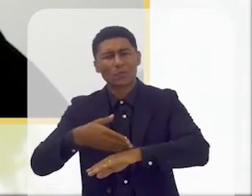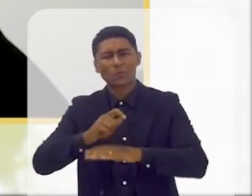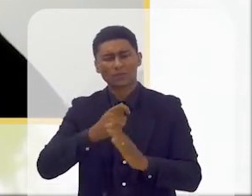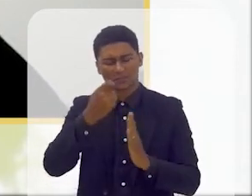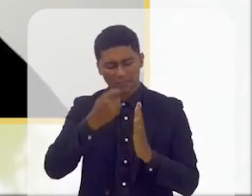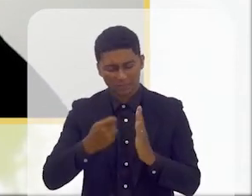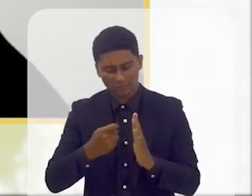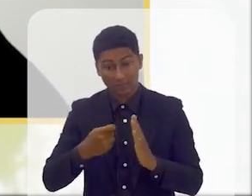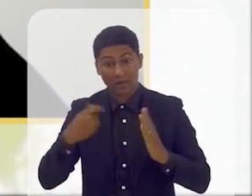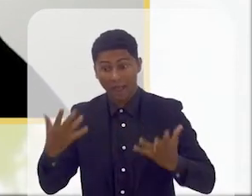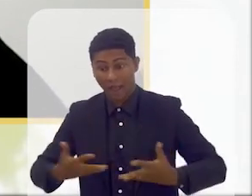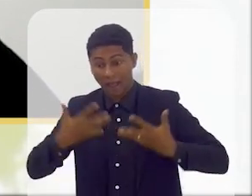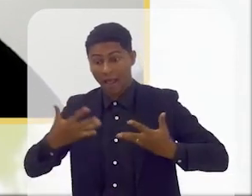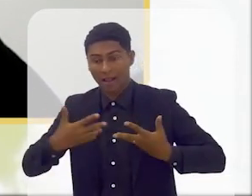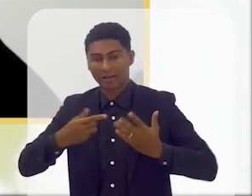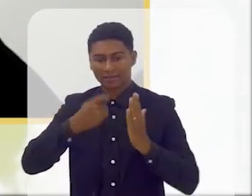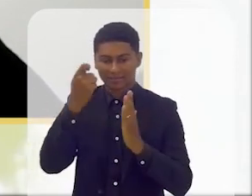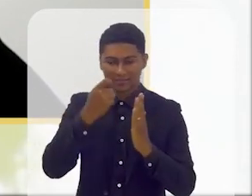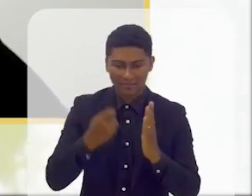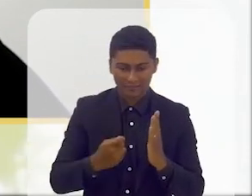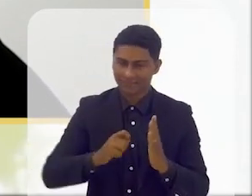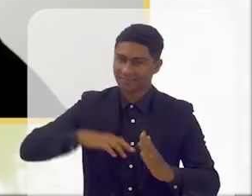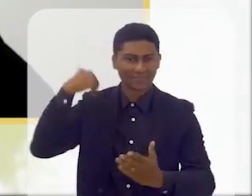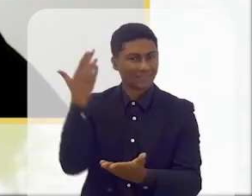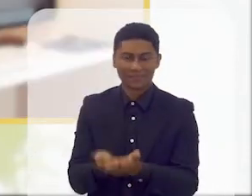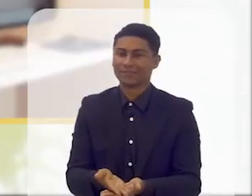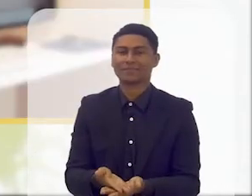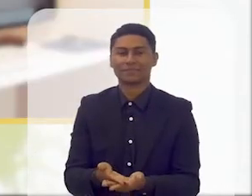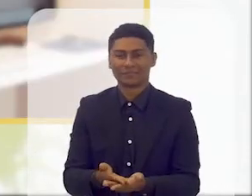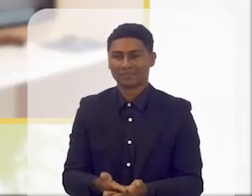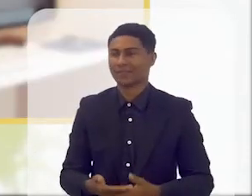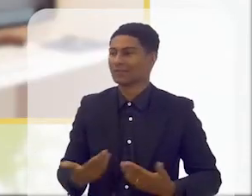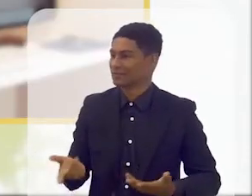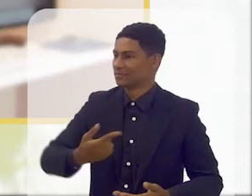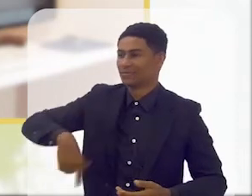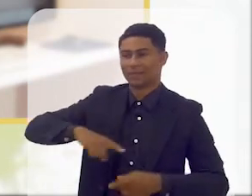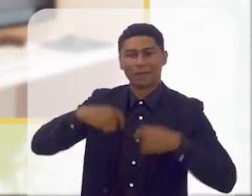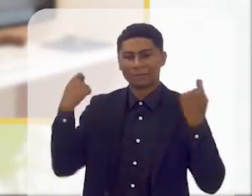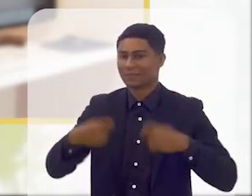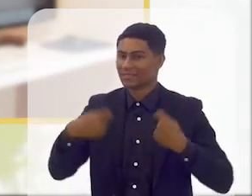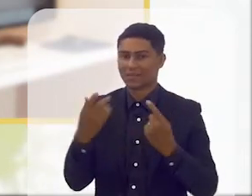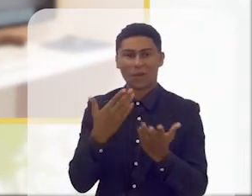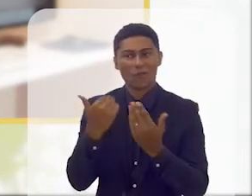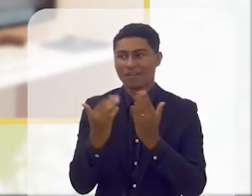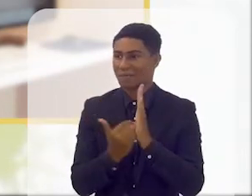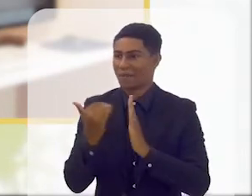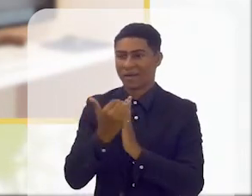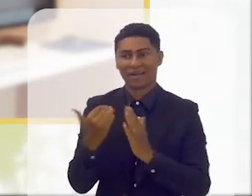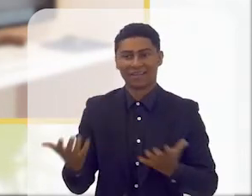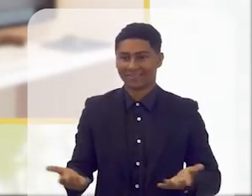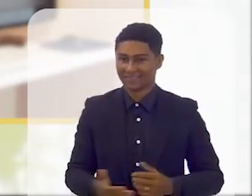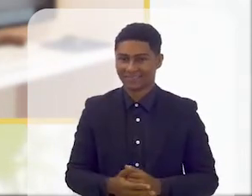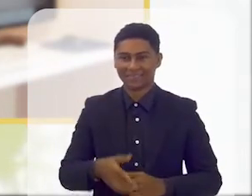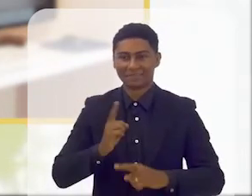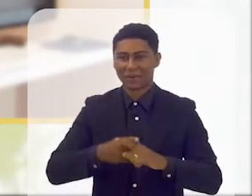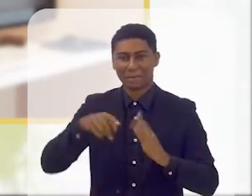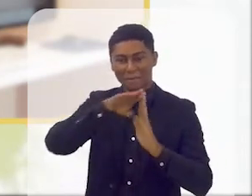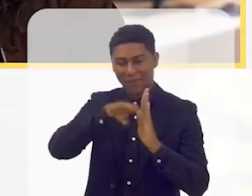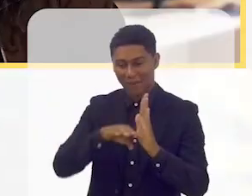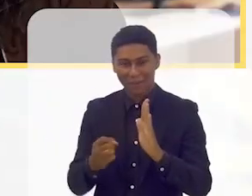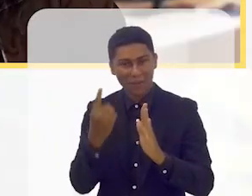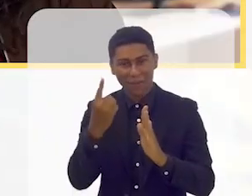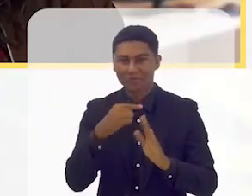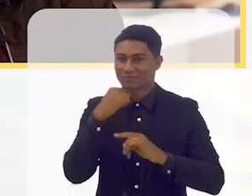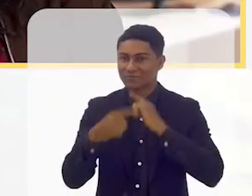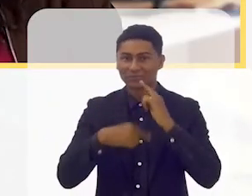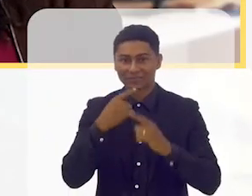quando estava alegre também escrevia ainda hoje faço isso a gente precisa conversar mais professora um programa só não dá conta não